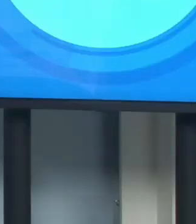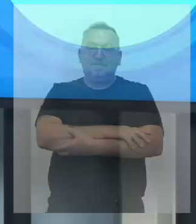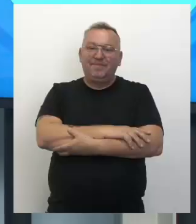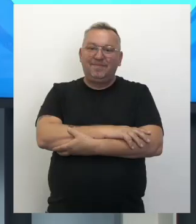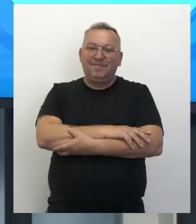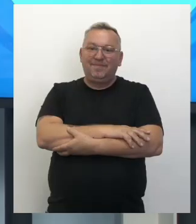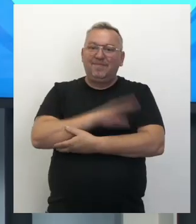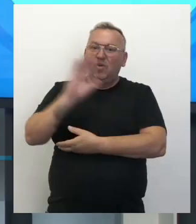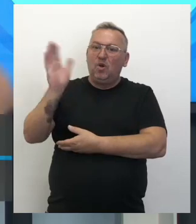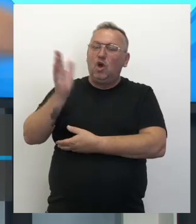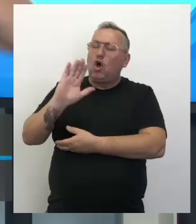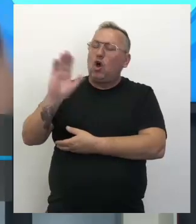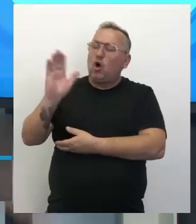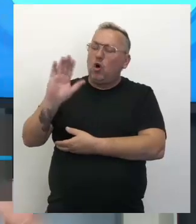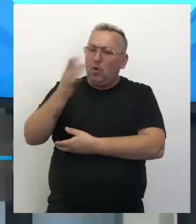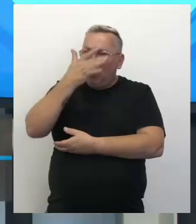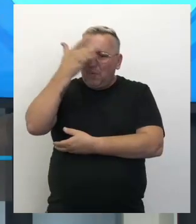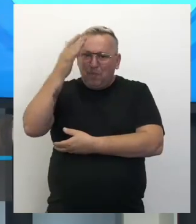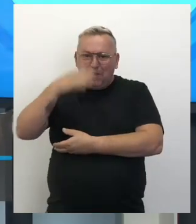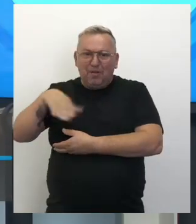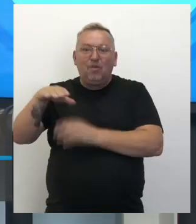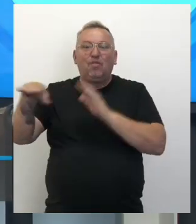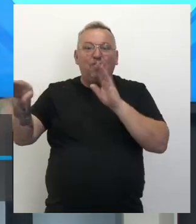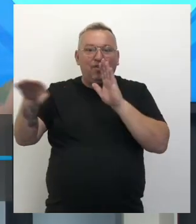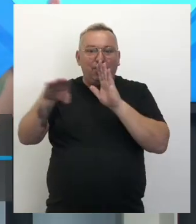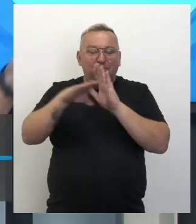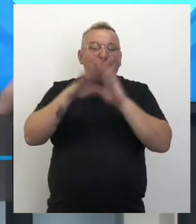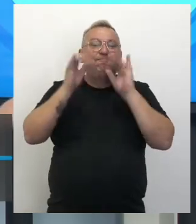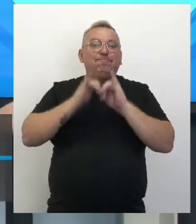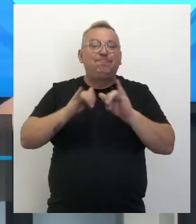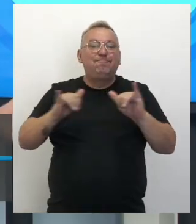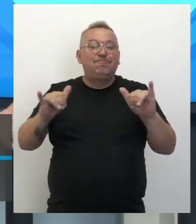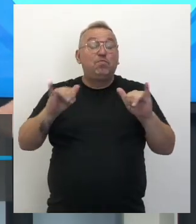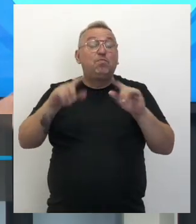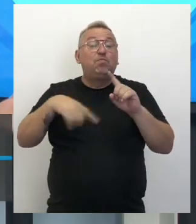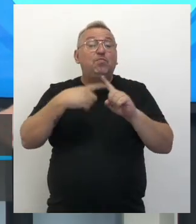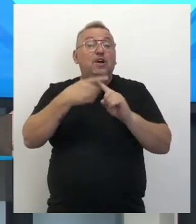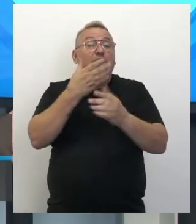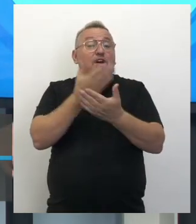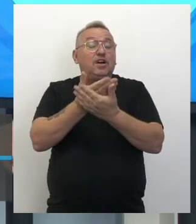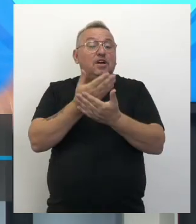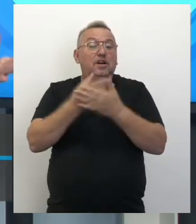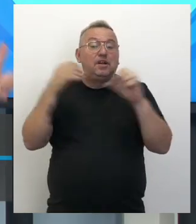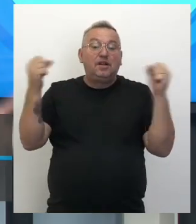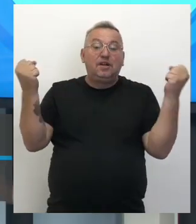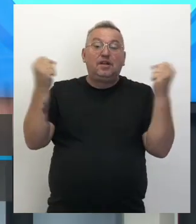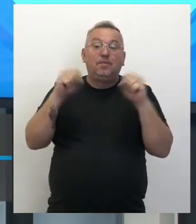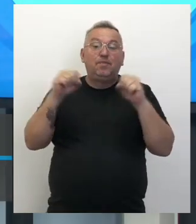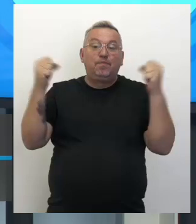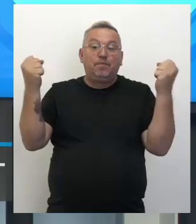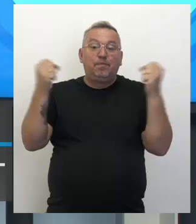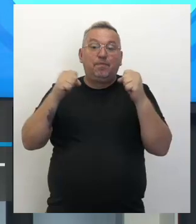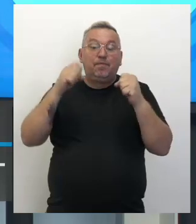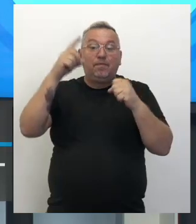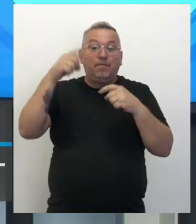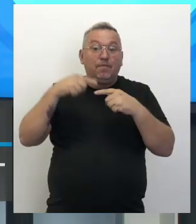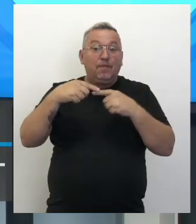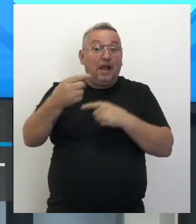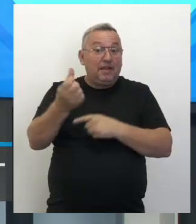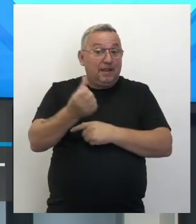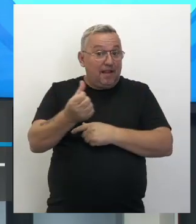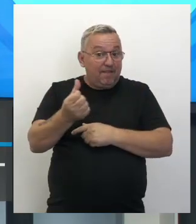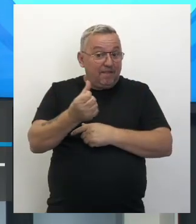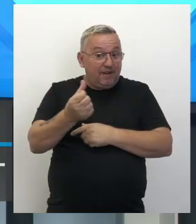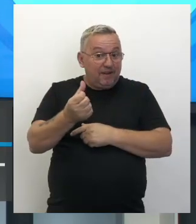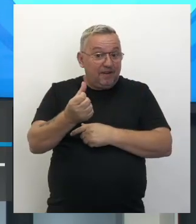Oi gente, chegamos para anunciar mais uma aula de educação física que acontecerá na próxima sexta-feira.